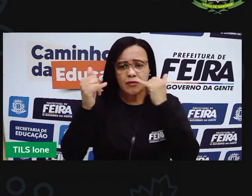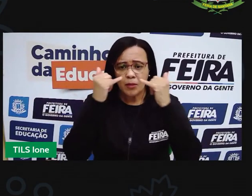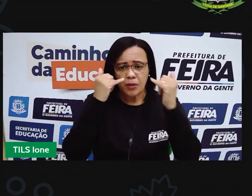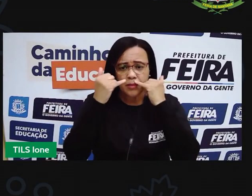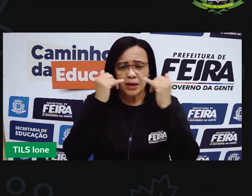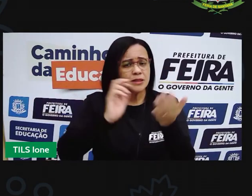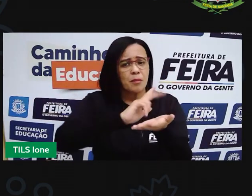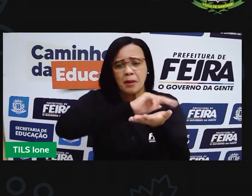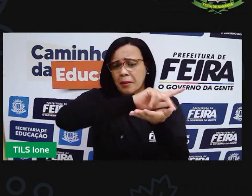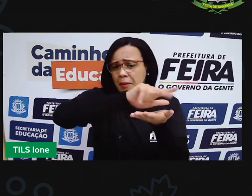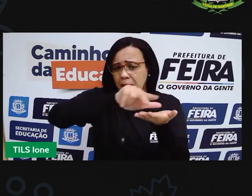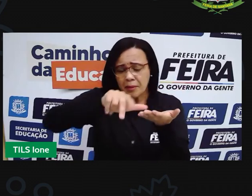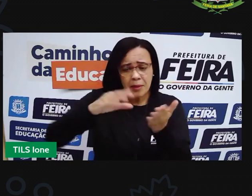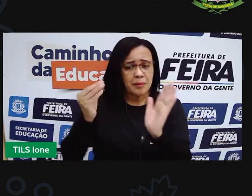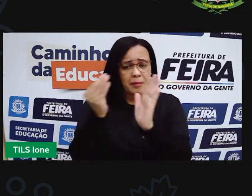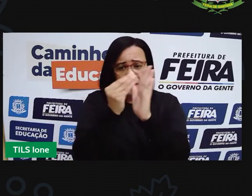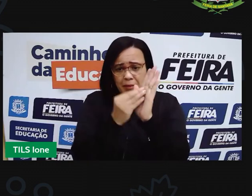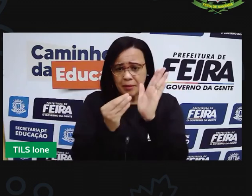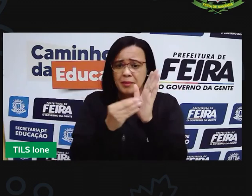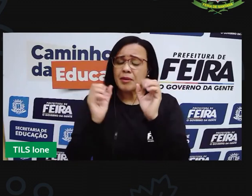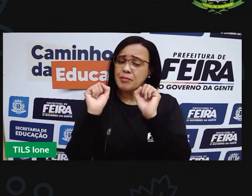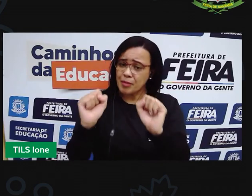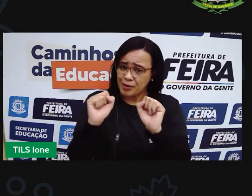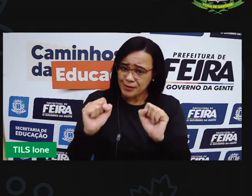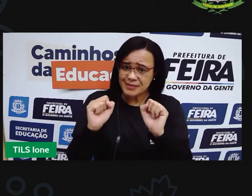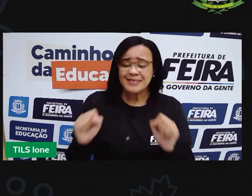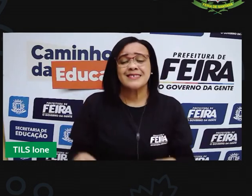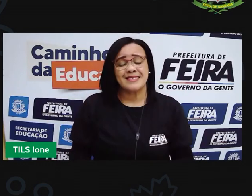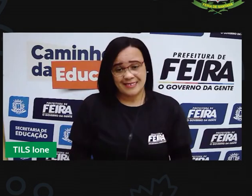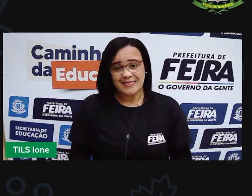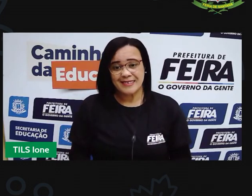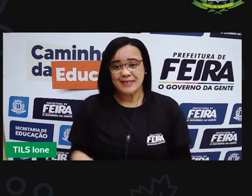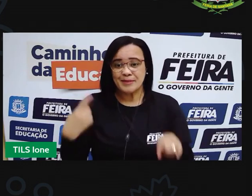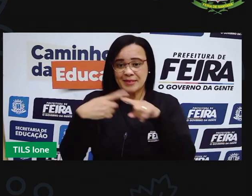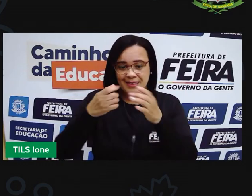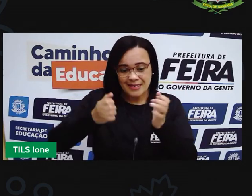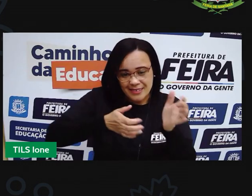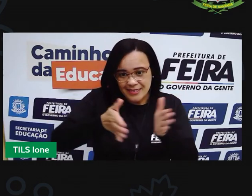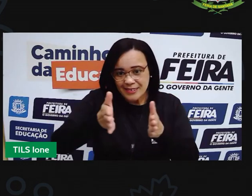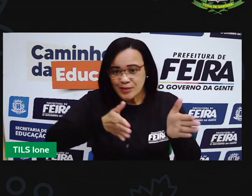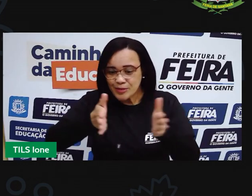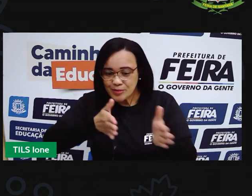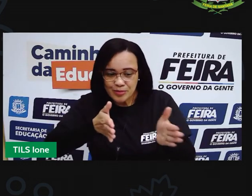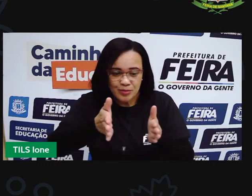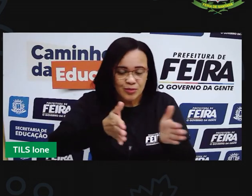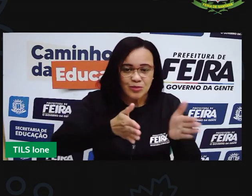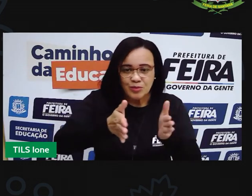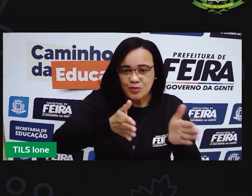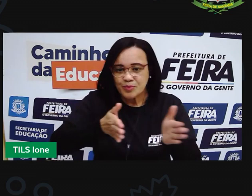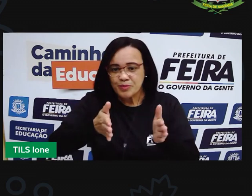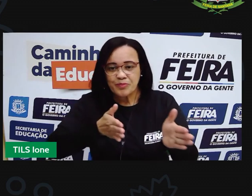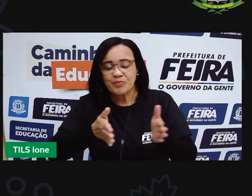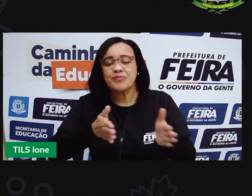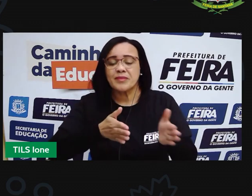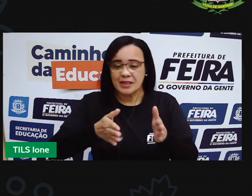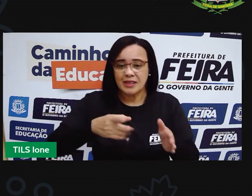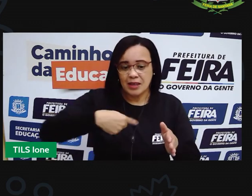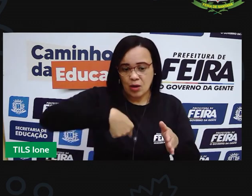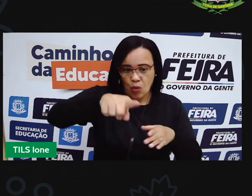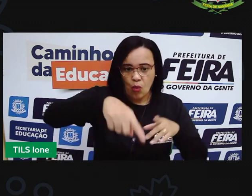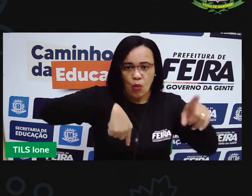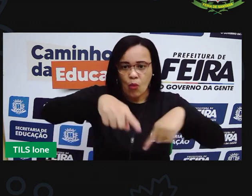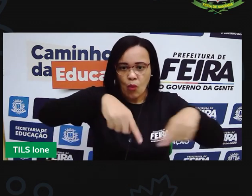diversas trajetas, colocando o lugar onde você está, e o lugar onde você está,